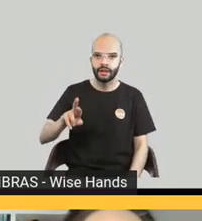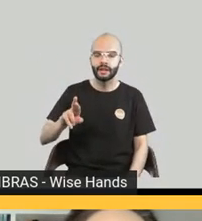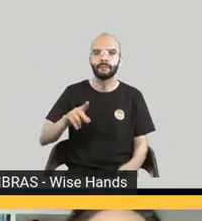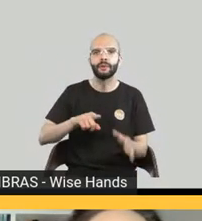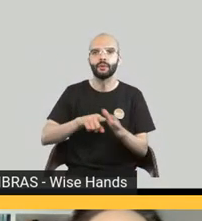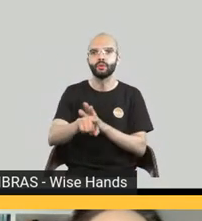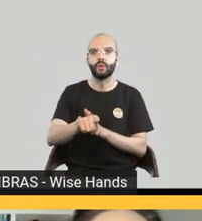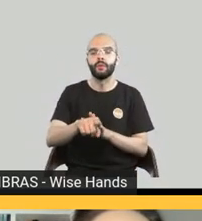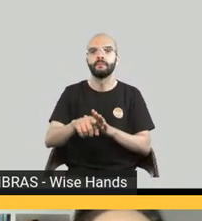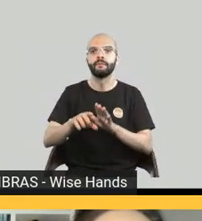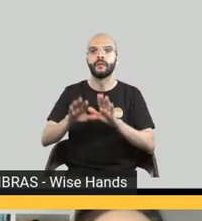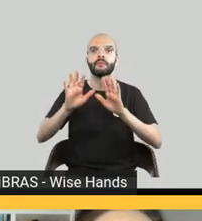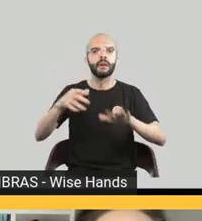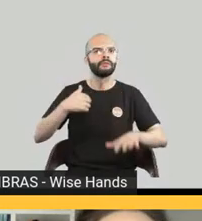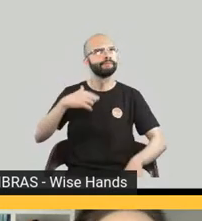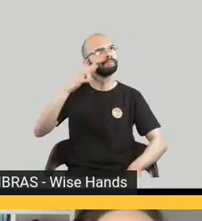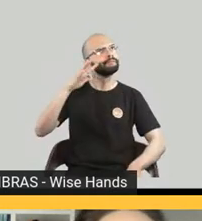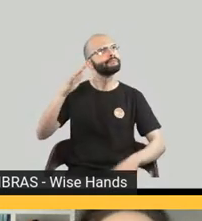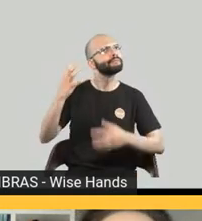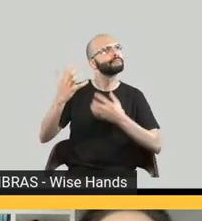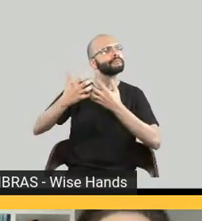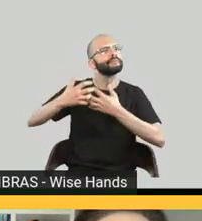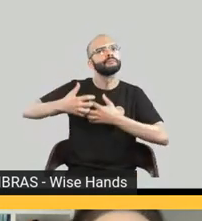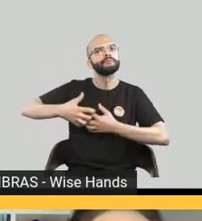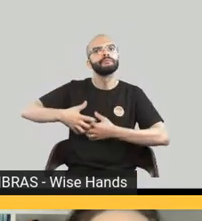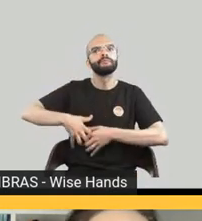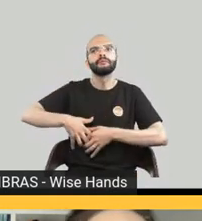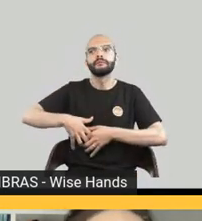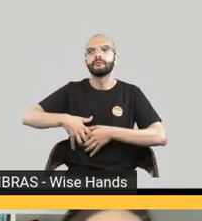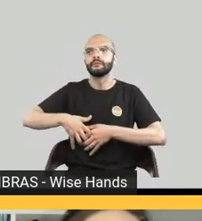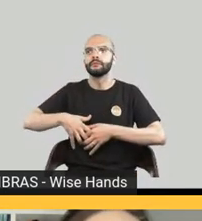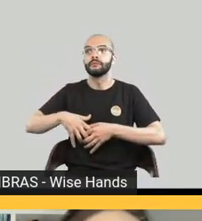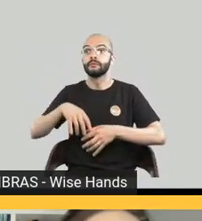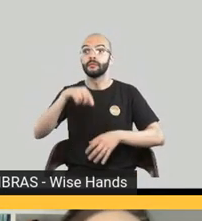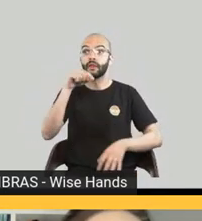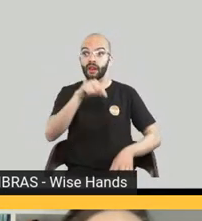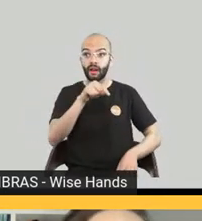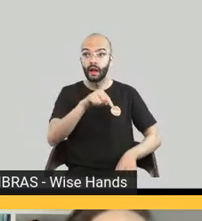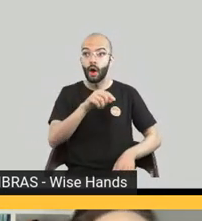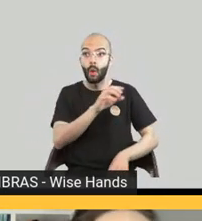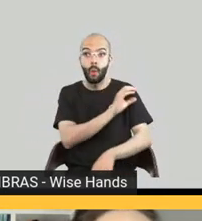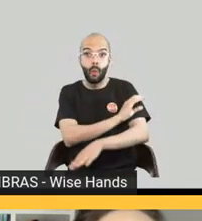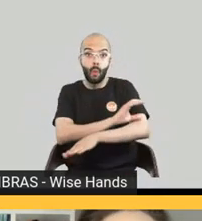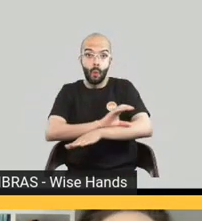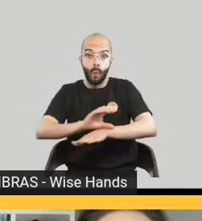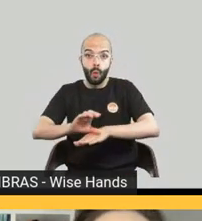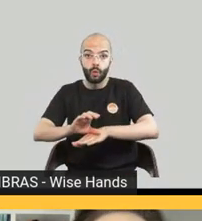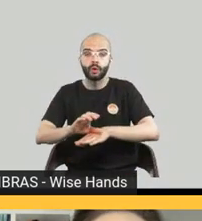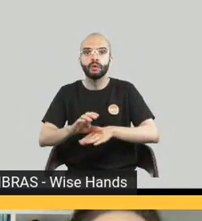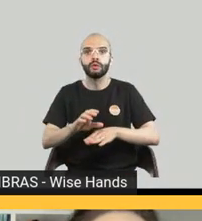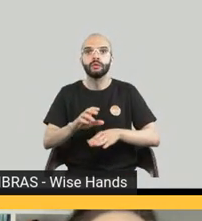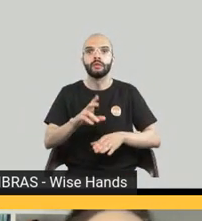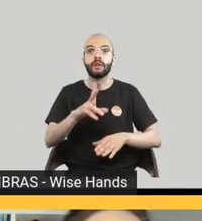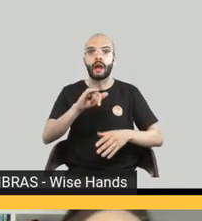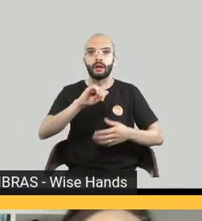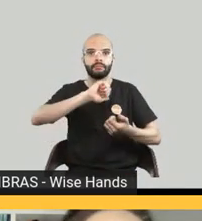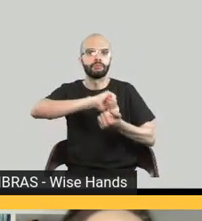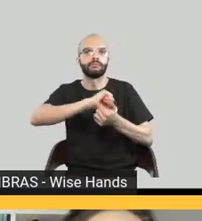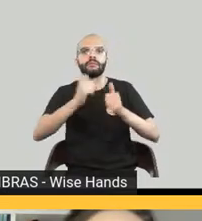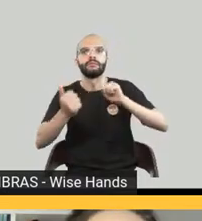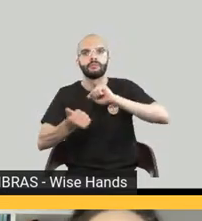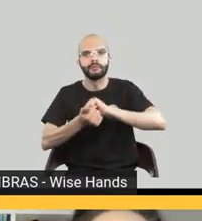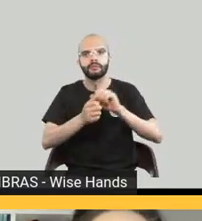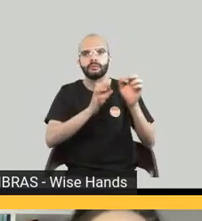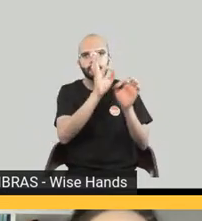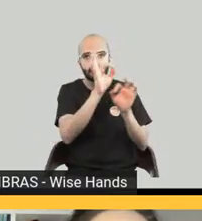gente está num momento até de redefinição da matriz do curso vocês trouxeram muitas coisas para a gente pensar também nesse